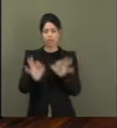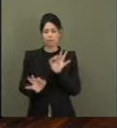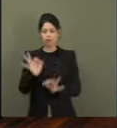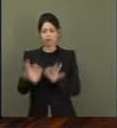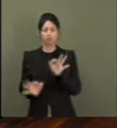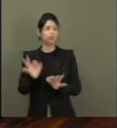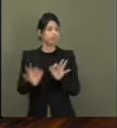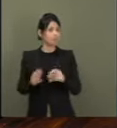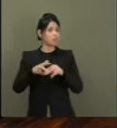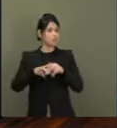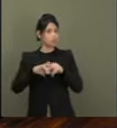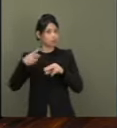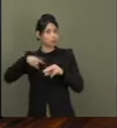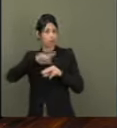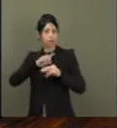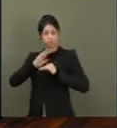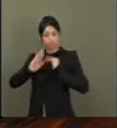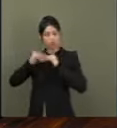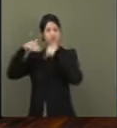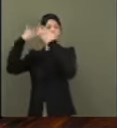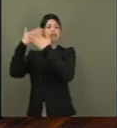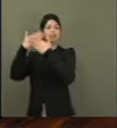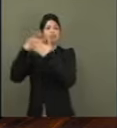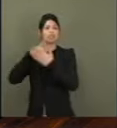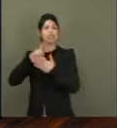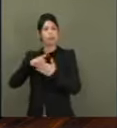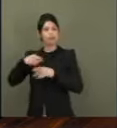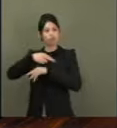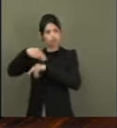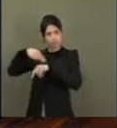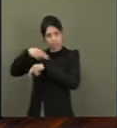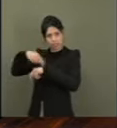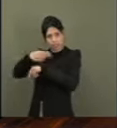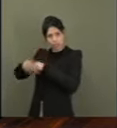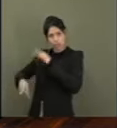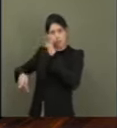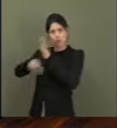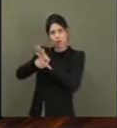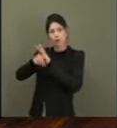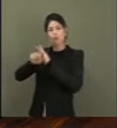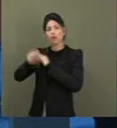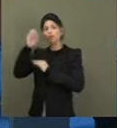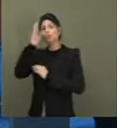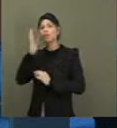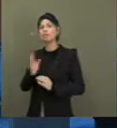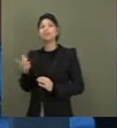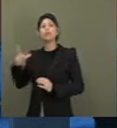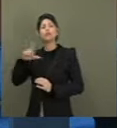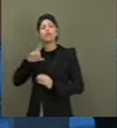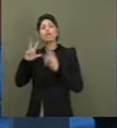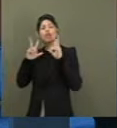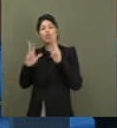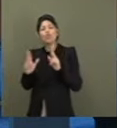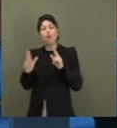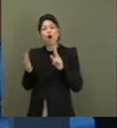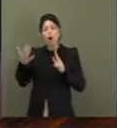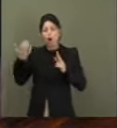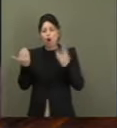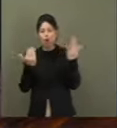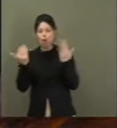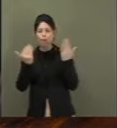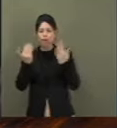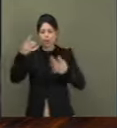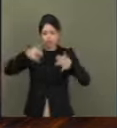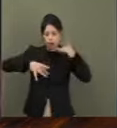Assim, evoluímos como nação, como semente que se joga ao solo e